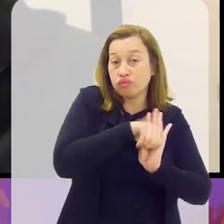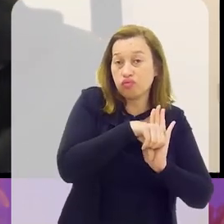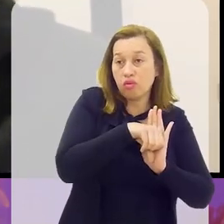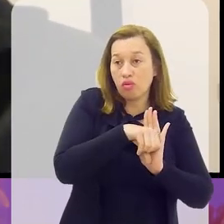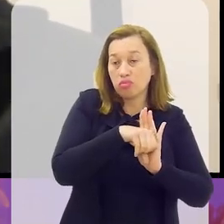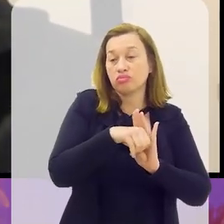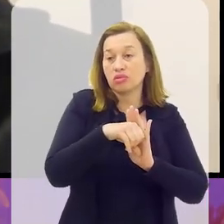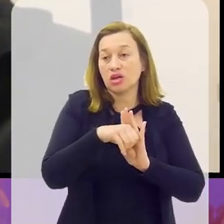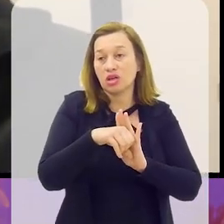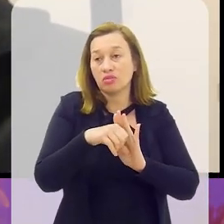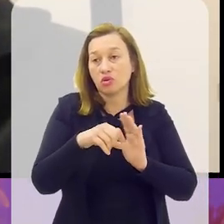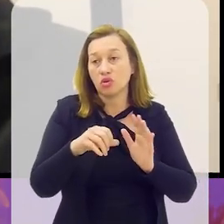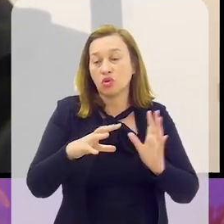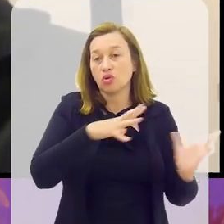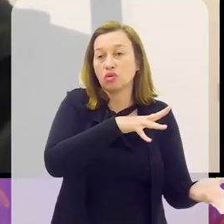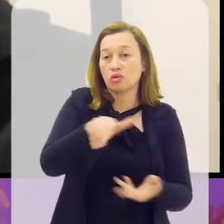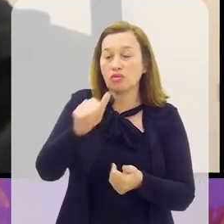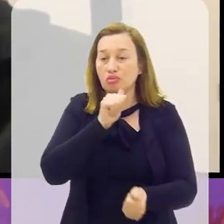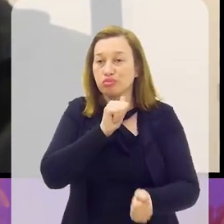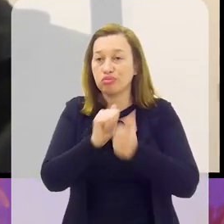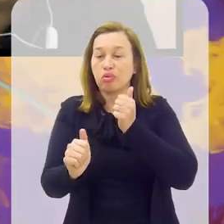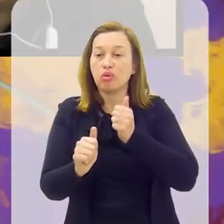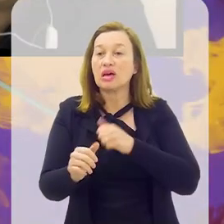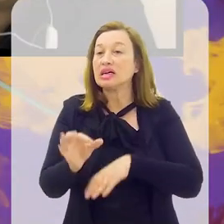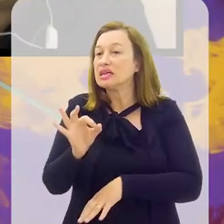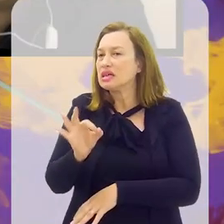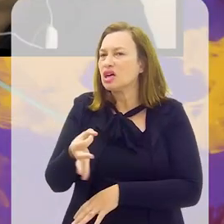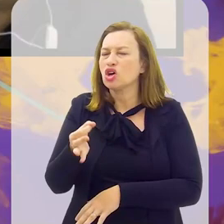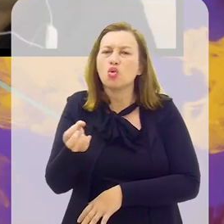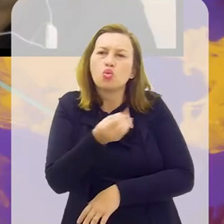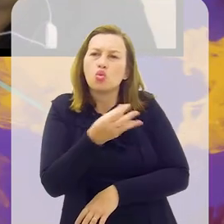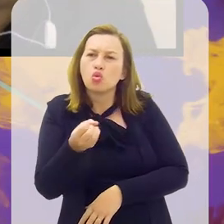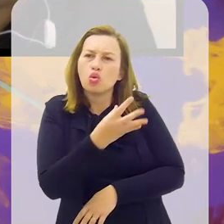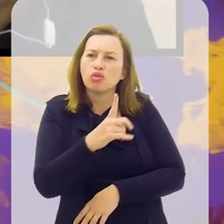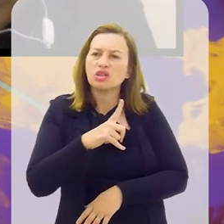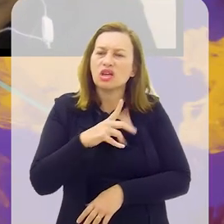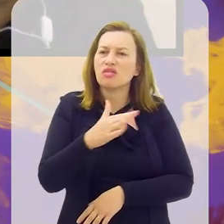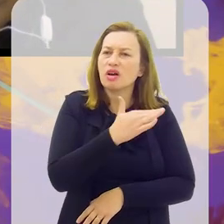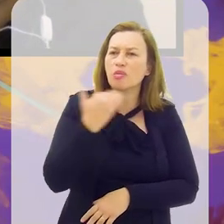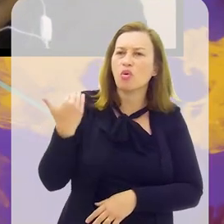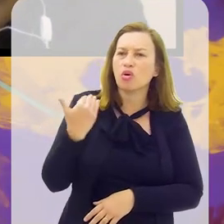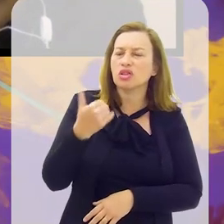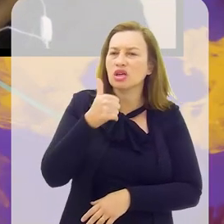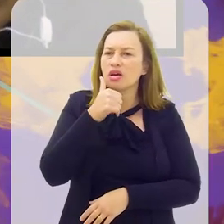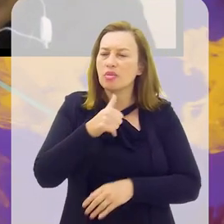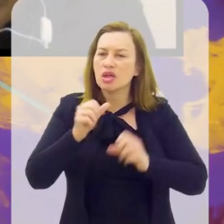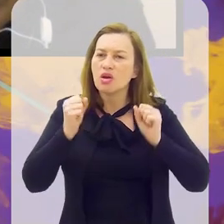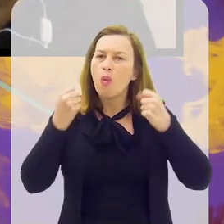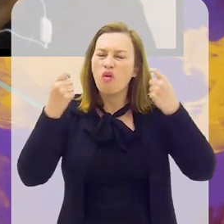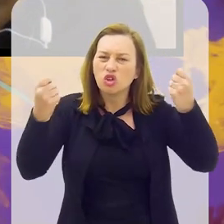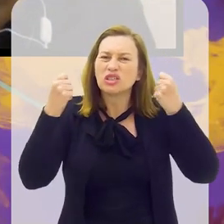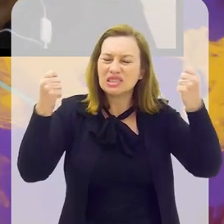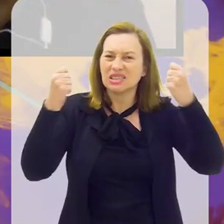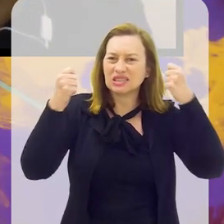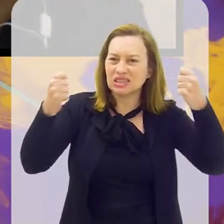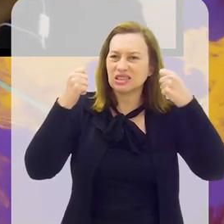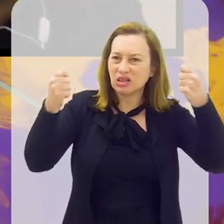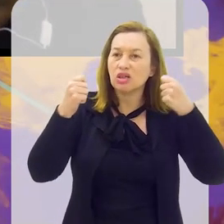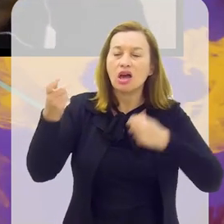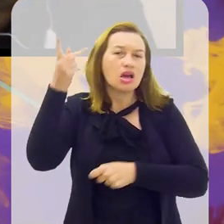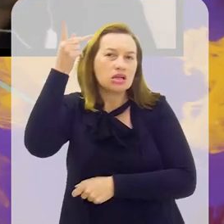se dão dentro do universo futebolístico. Sim, com certeza. Inclusive, recentemente, a gente teve a morte daquela torcedora, né?